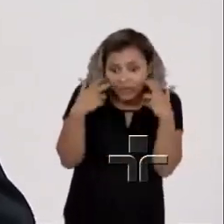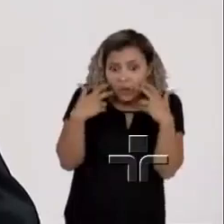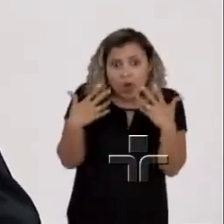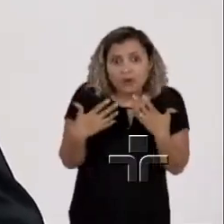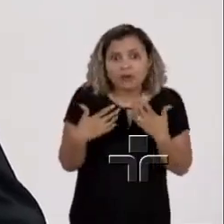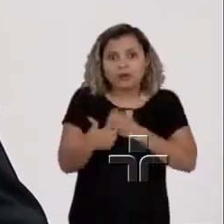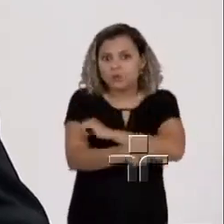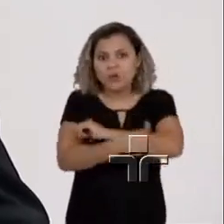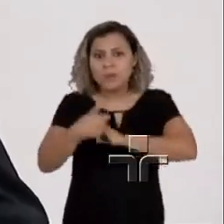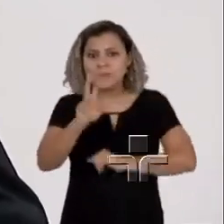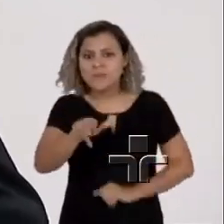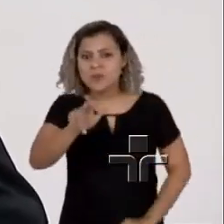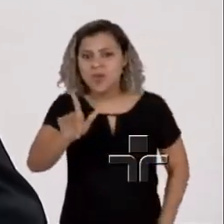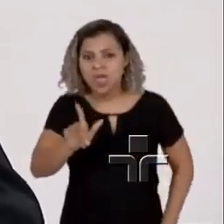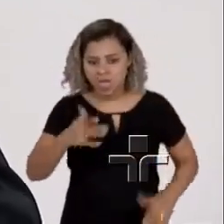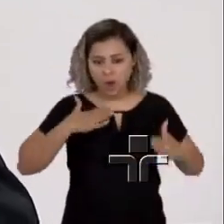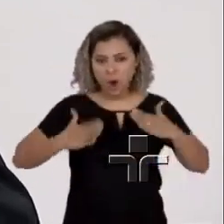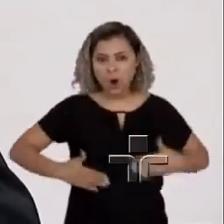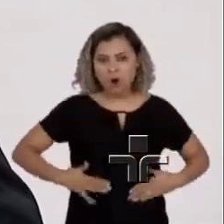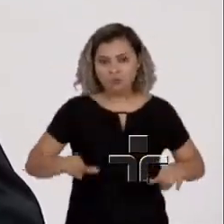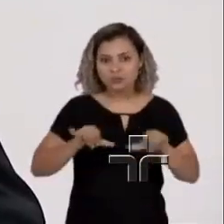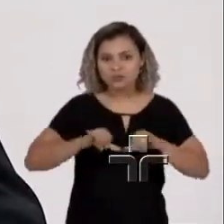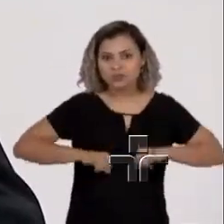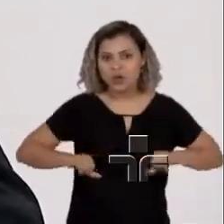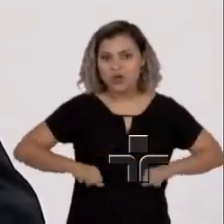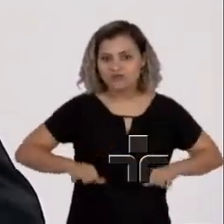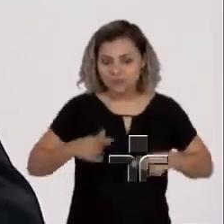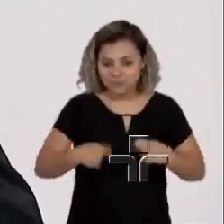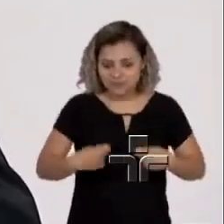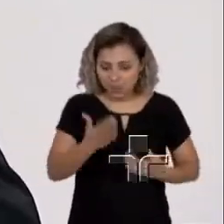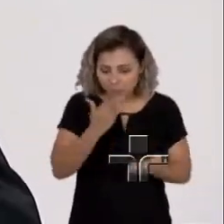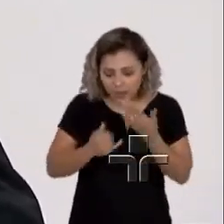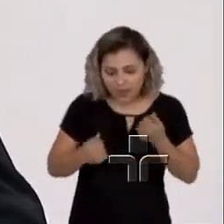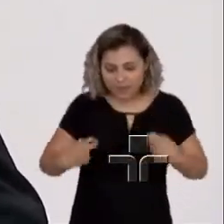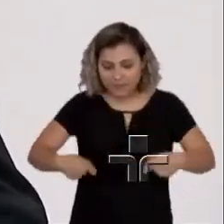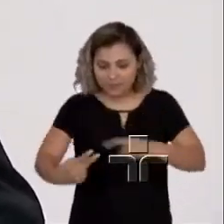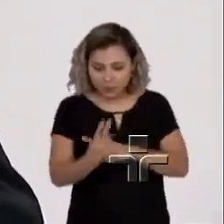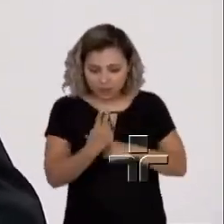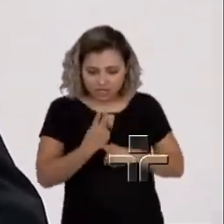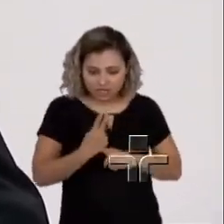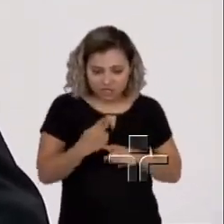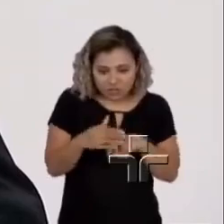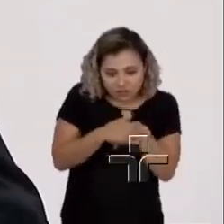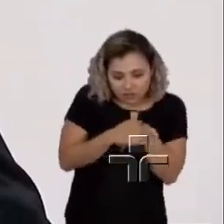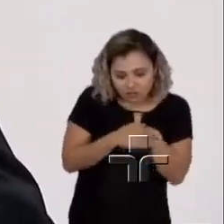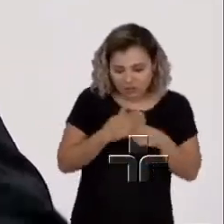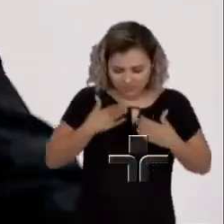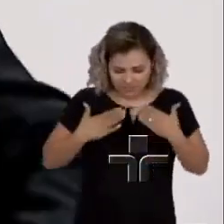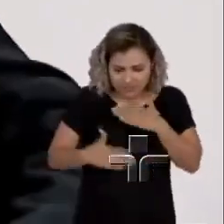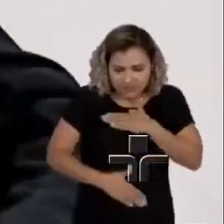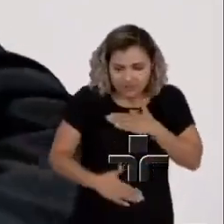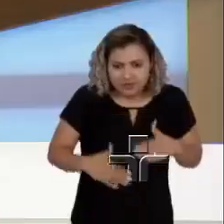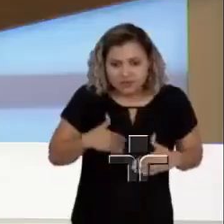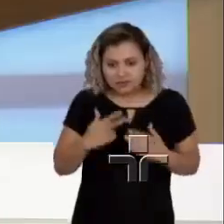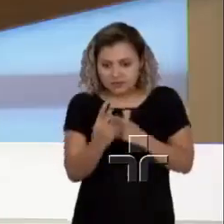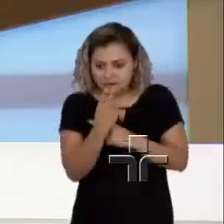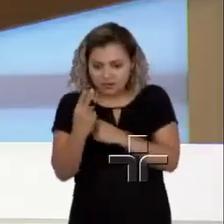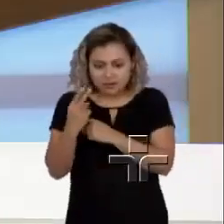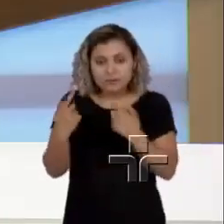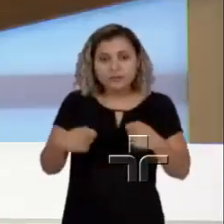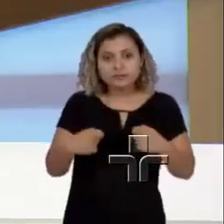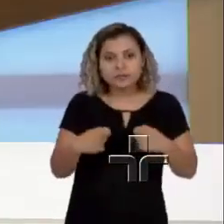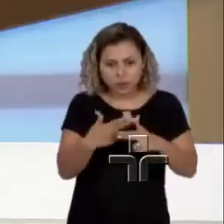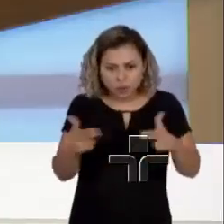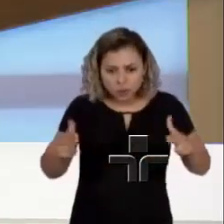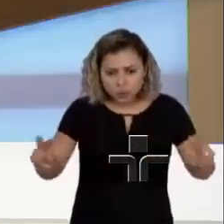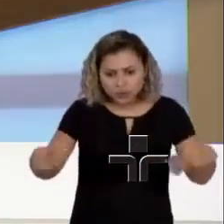e corpo sofre, precisa ser sustentado, tem que ser protegido, tem que ser abrigado. A noção de que ambos estão